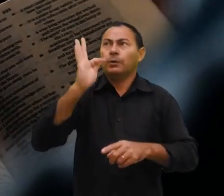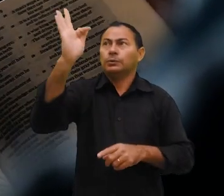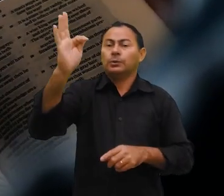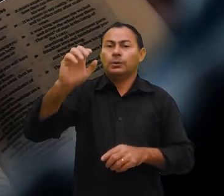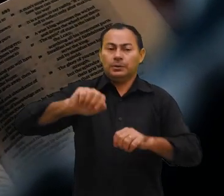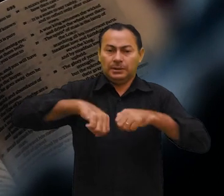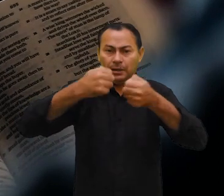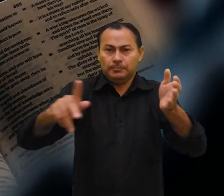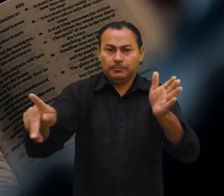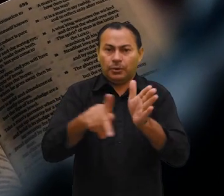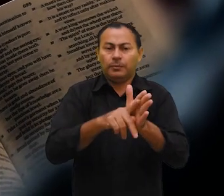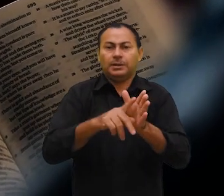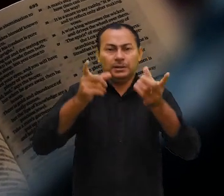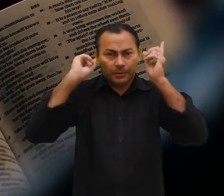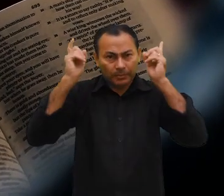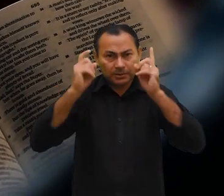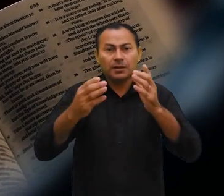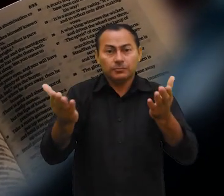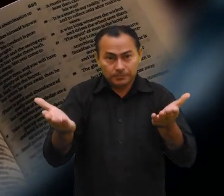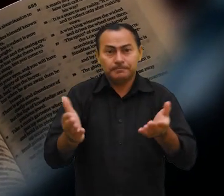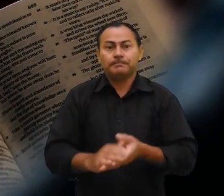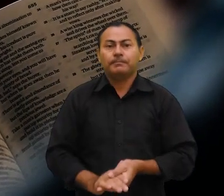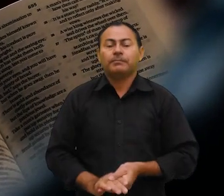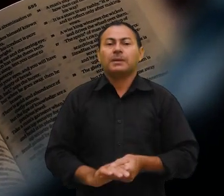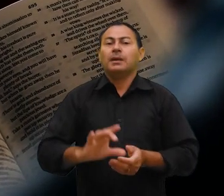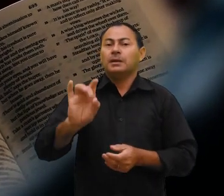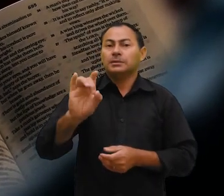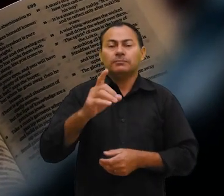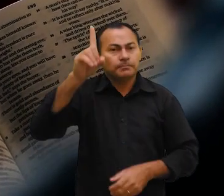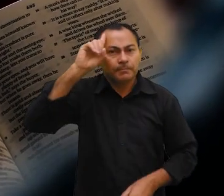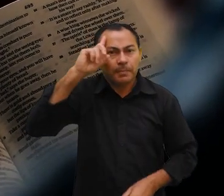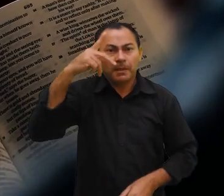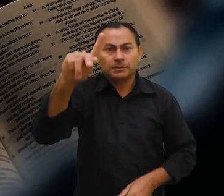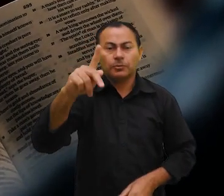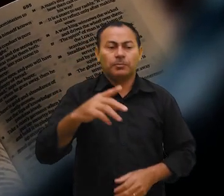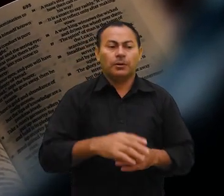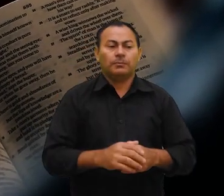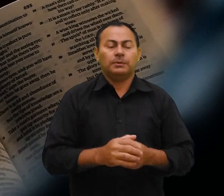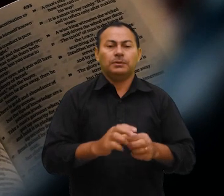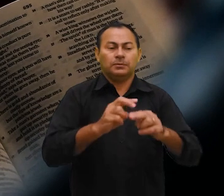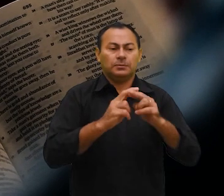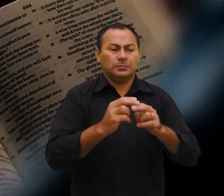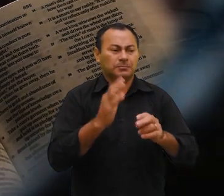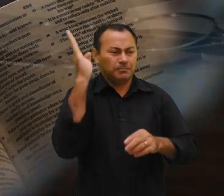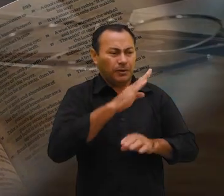trará suas próprias preocupações. Basta cada dia o seu próprio mal.